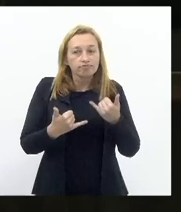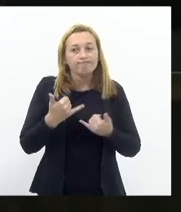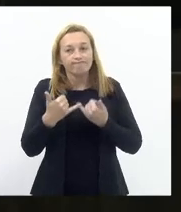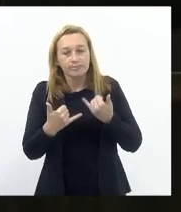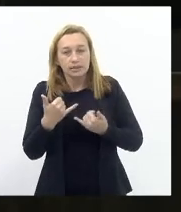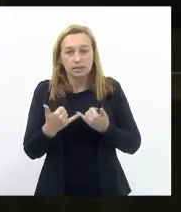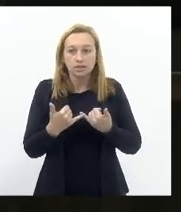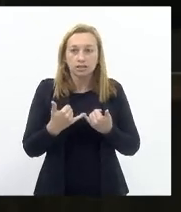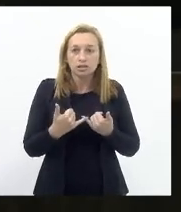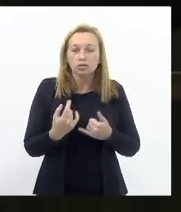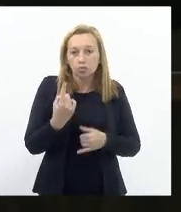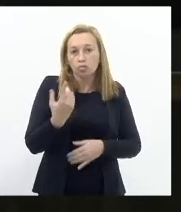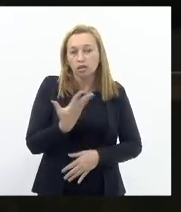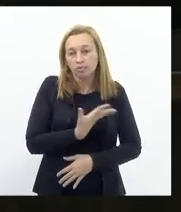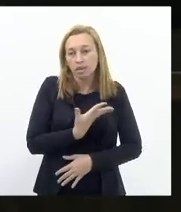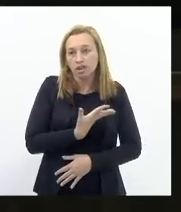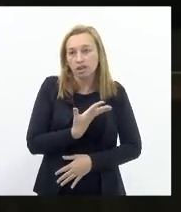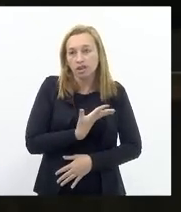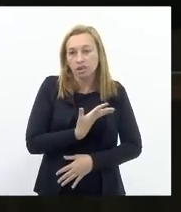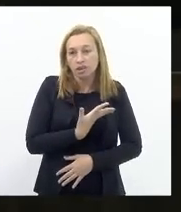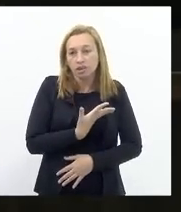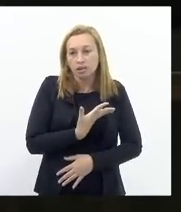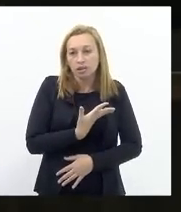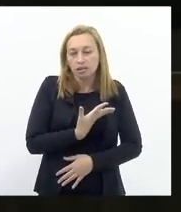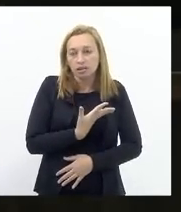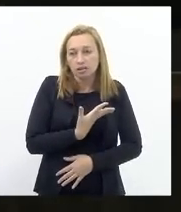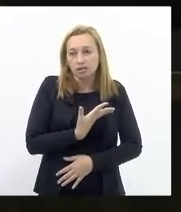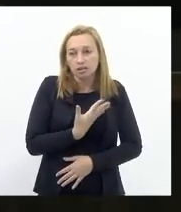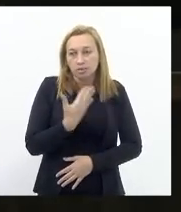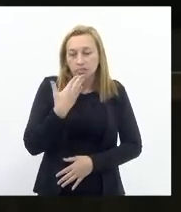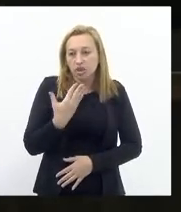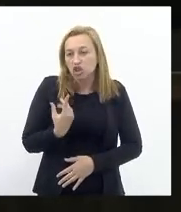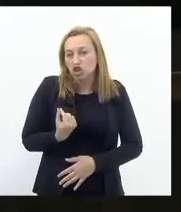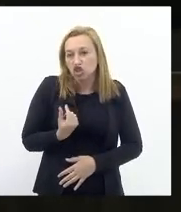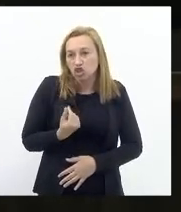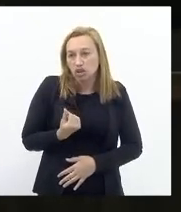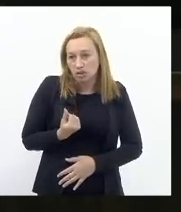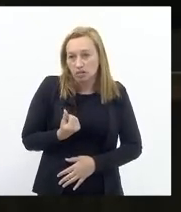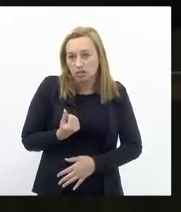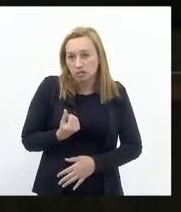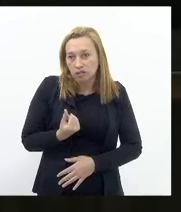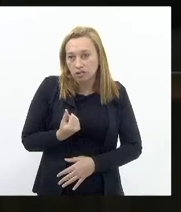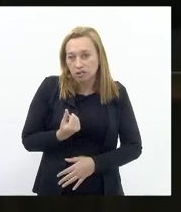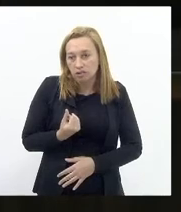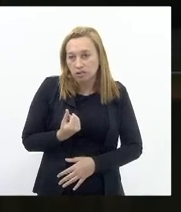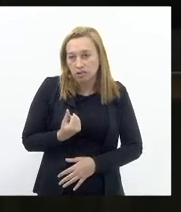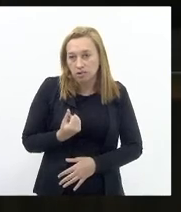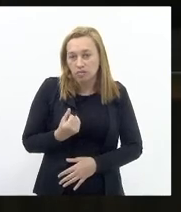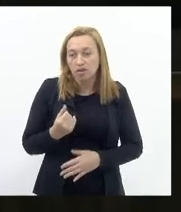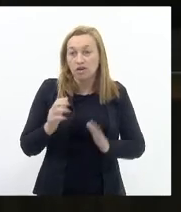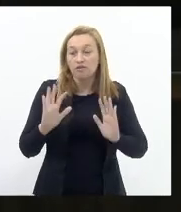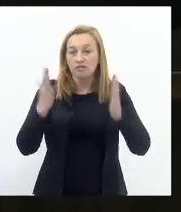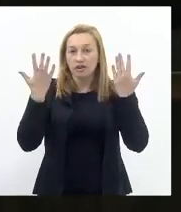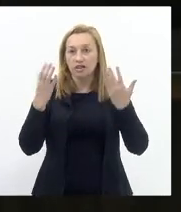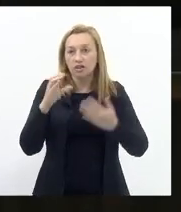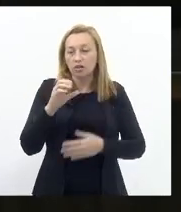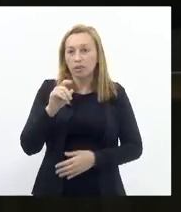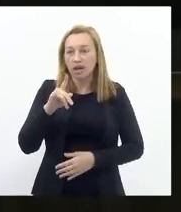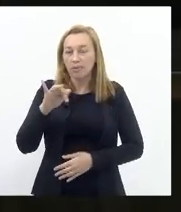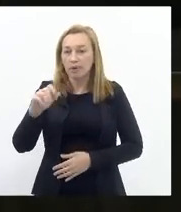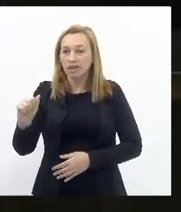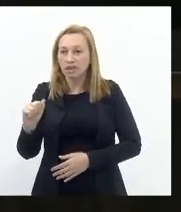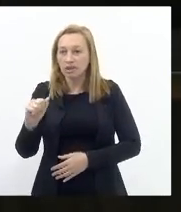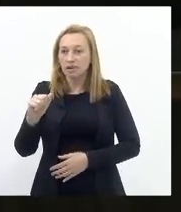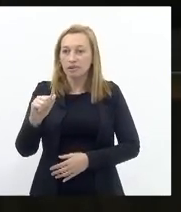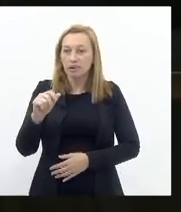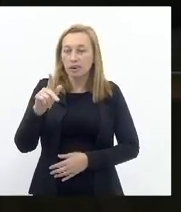De uma amiga Estavam pedindo dinheiro Que eu Estava promovendo festa No Copacabana Palace Com